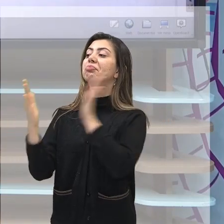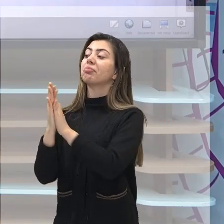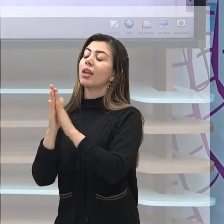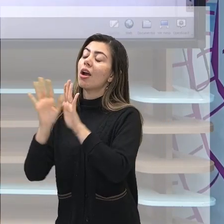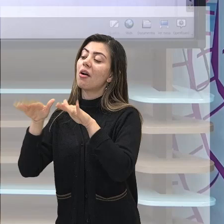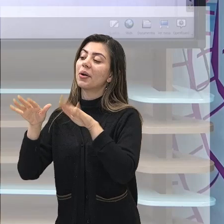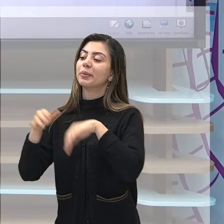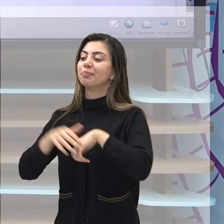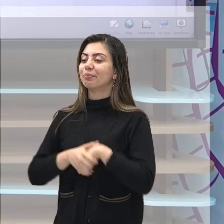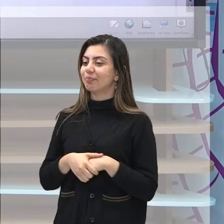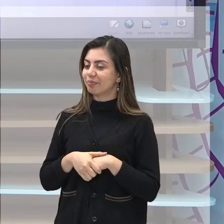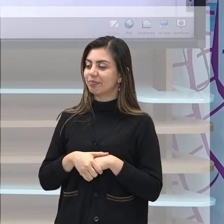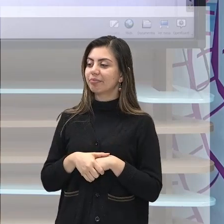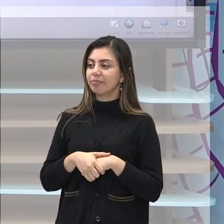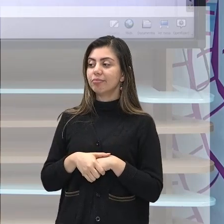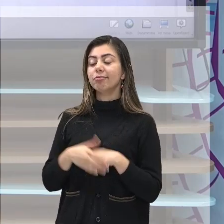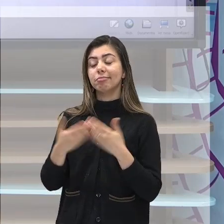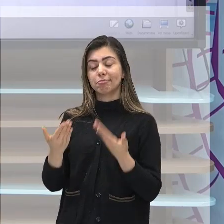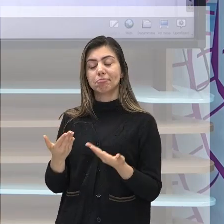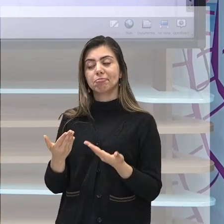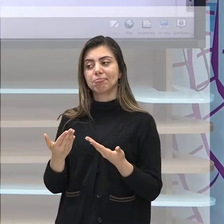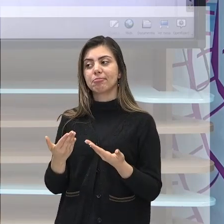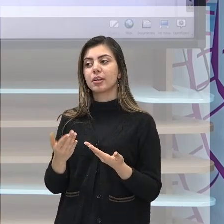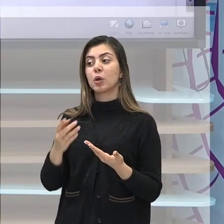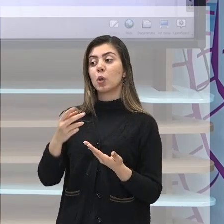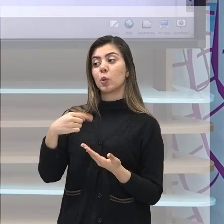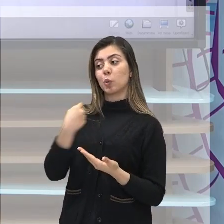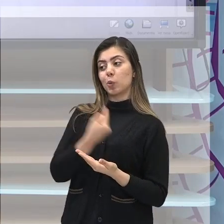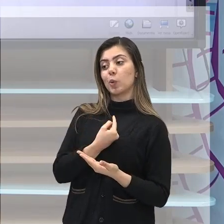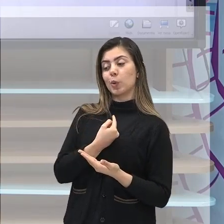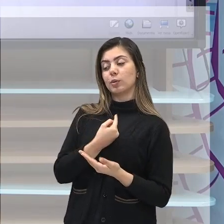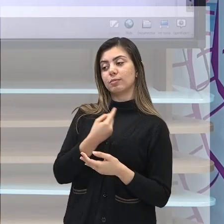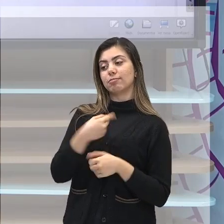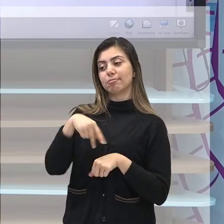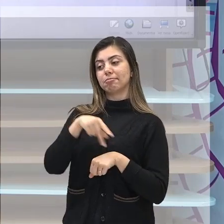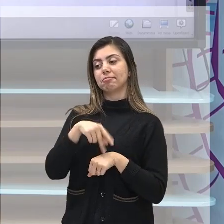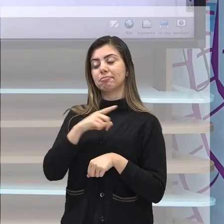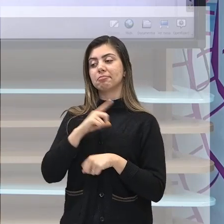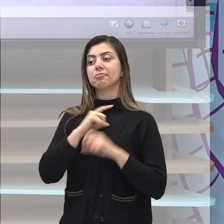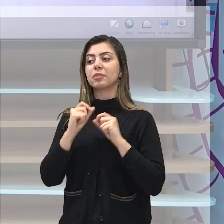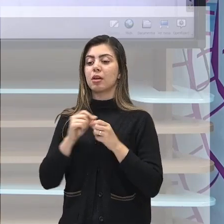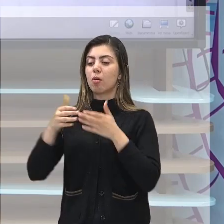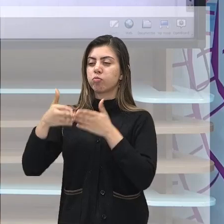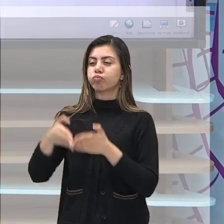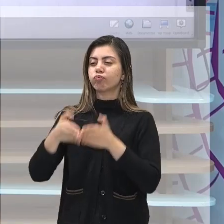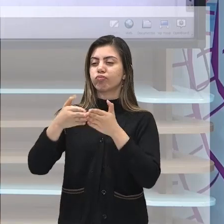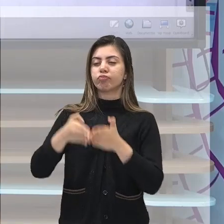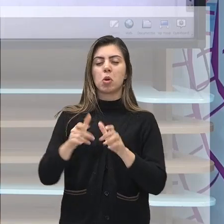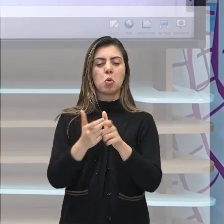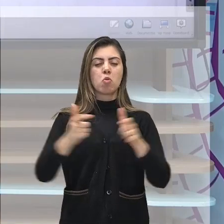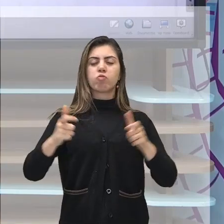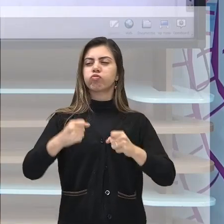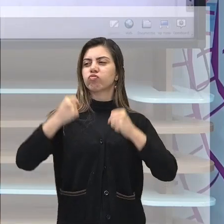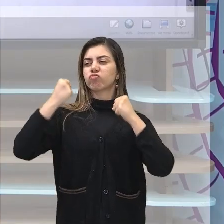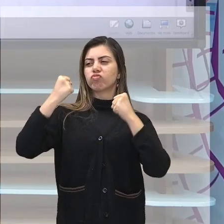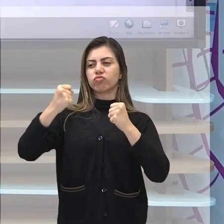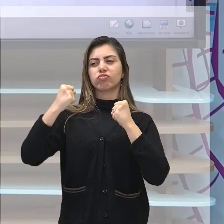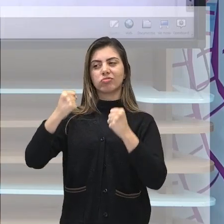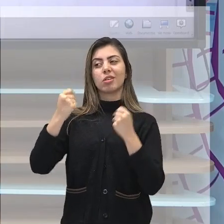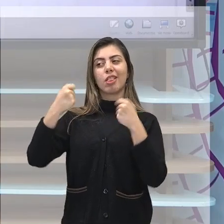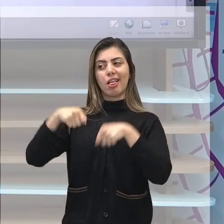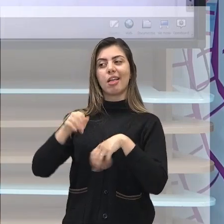fala ó, é o seguinte, nós temos a frota marítima mais forte do mundo.